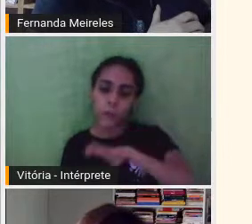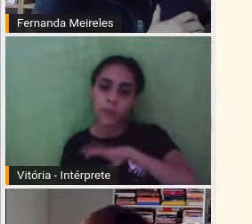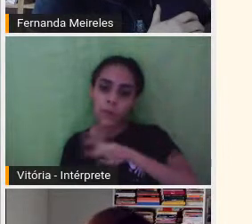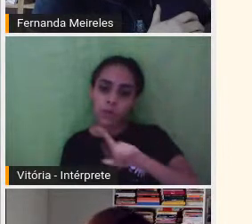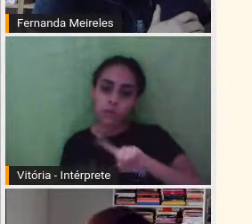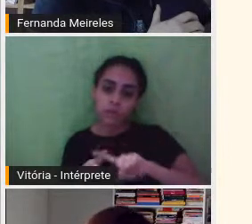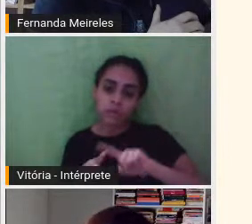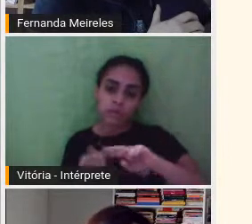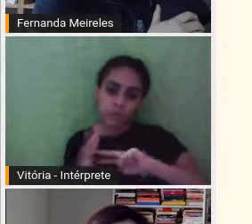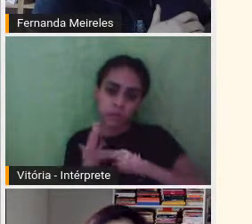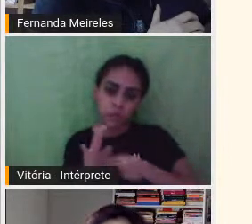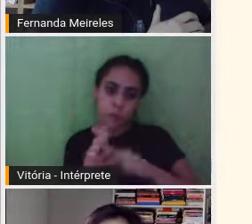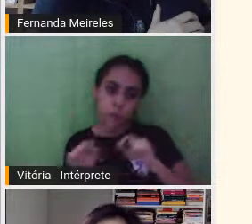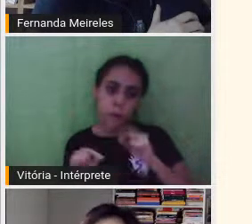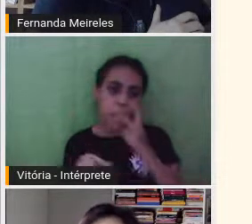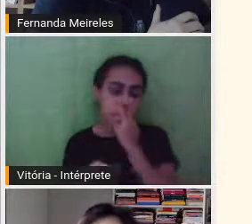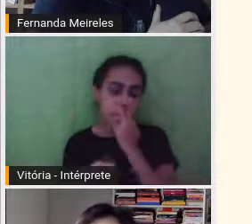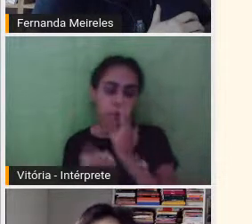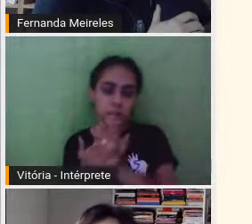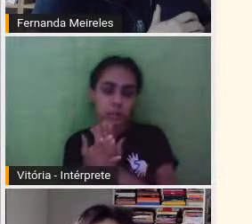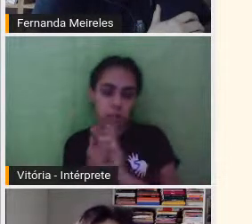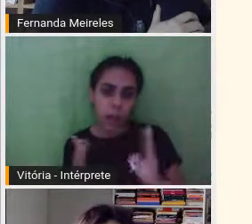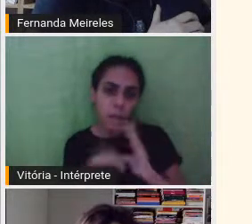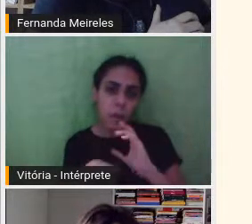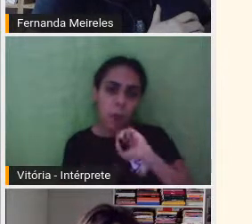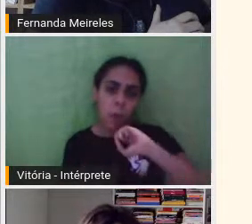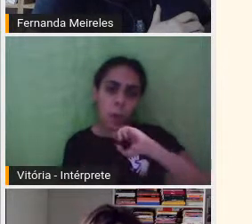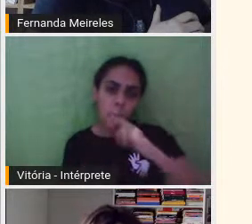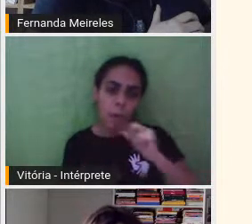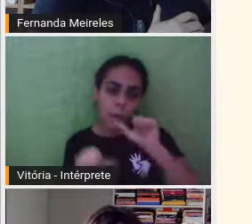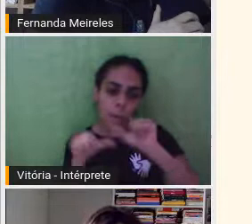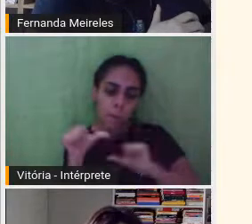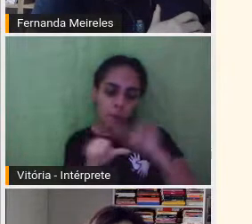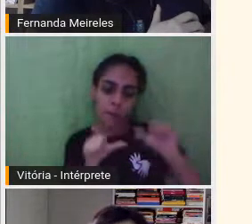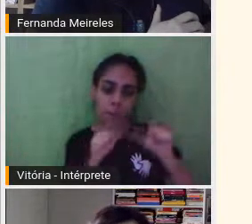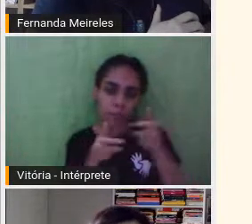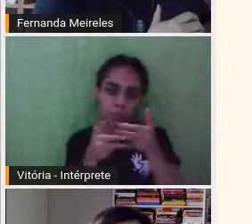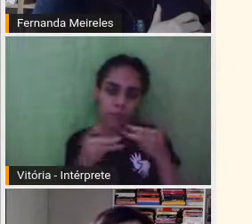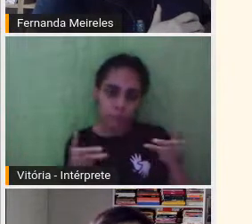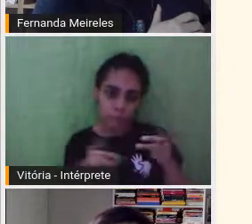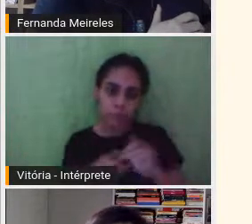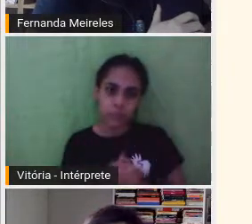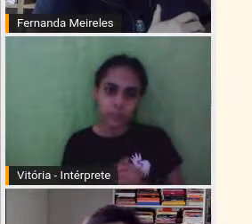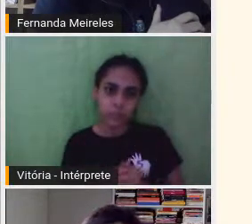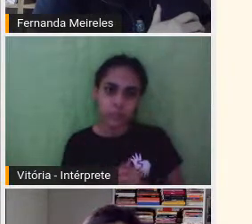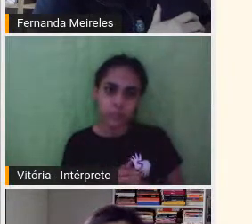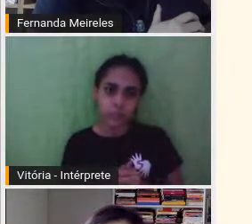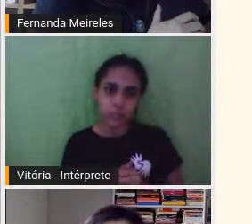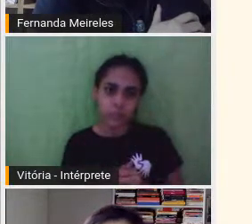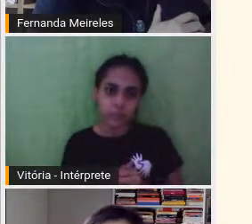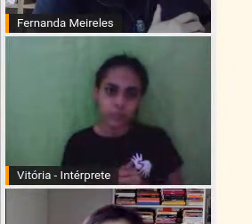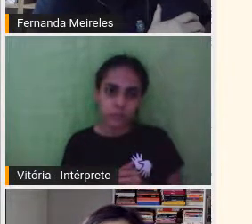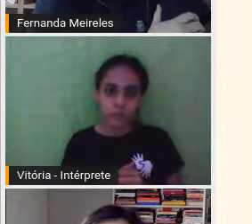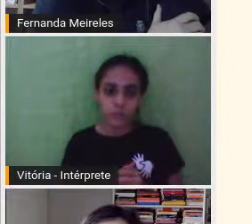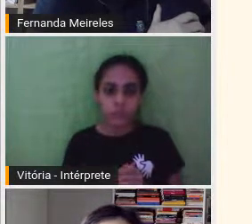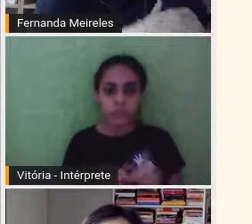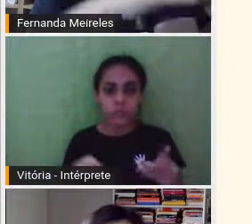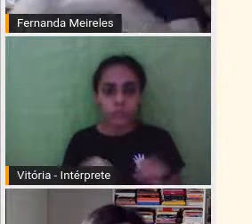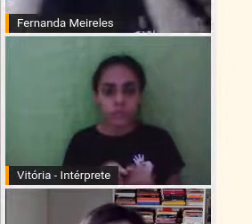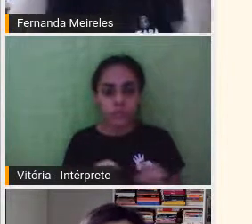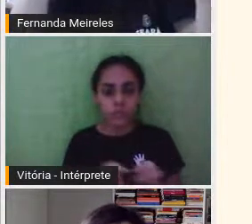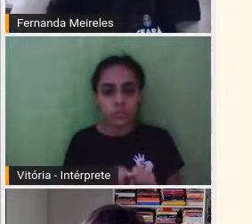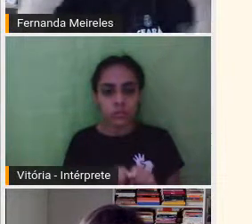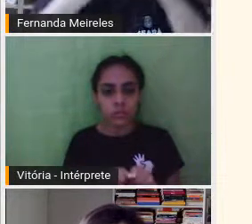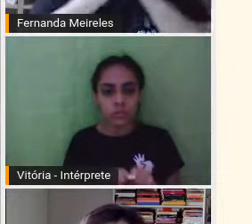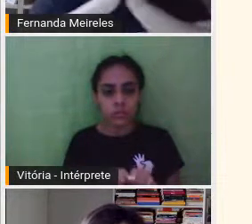desintegração, ou uma desconfiguração de si. E desmarginalização também, né? Na